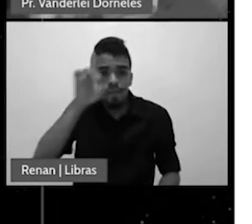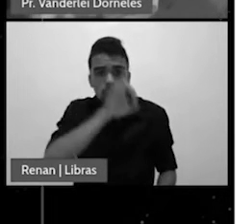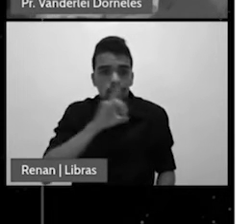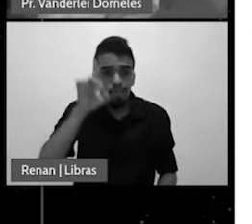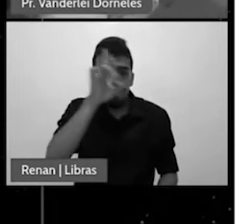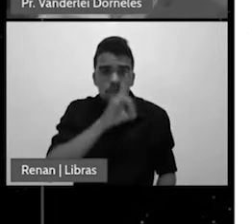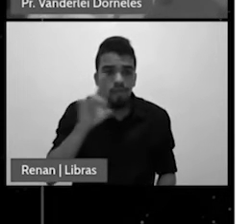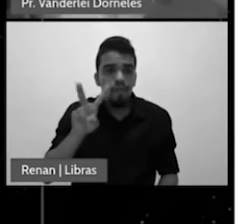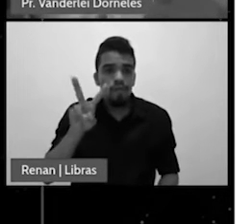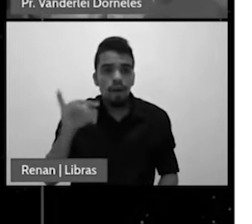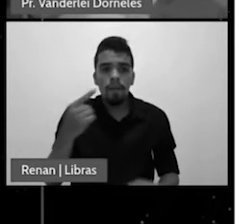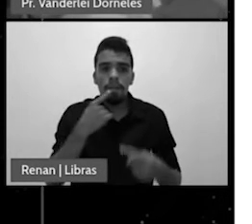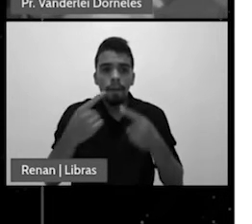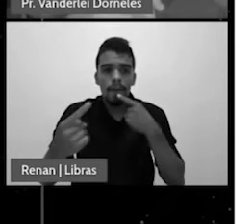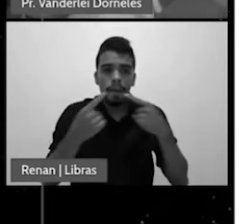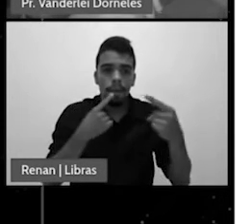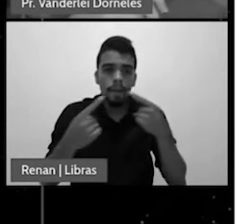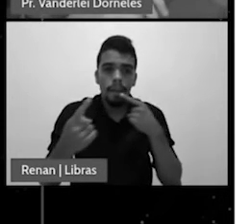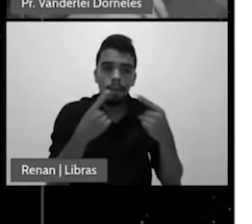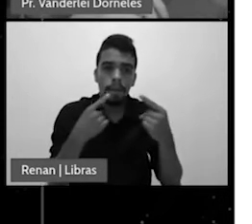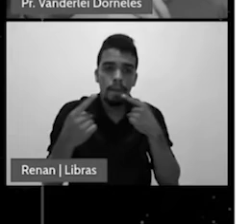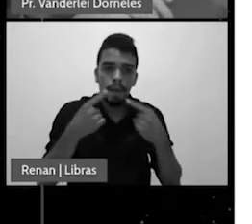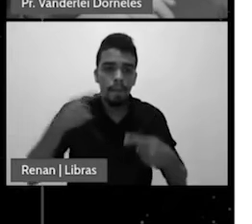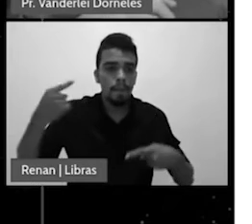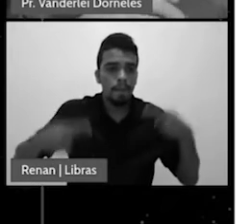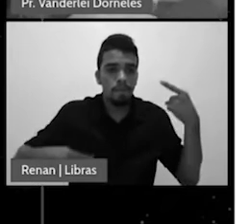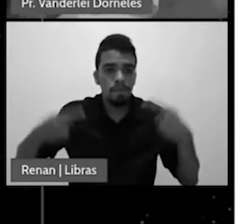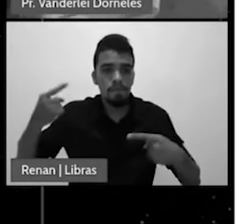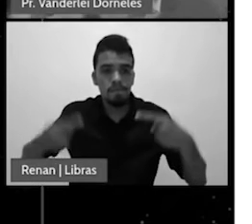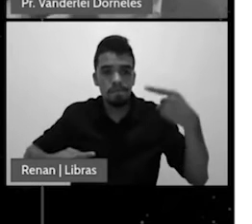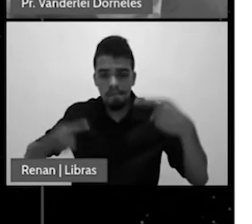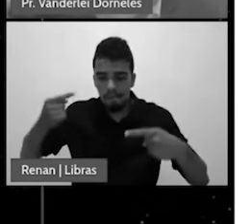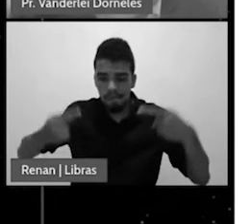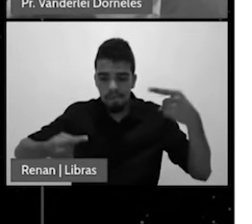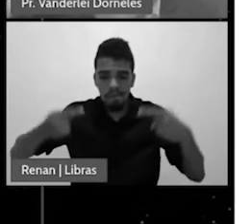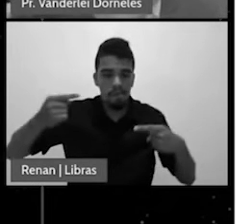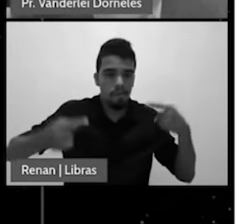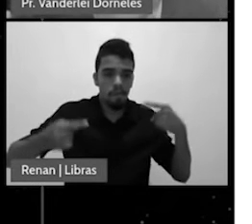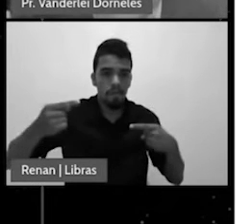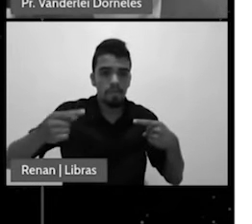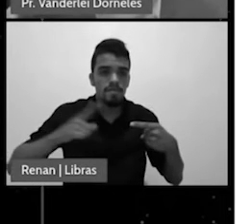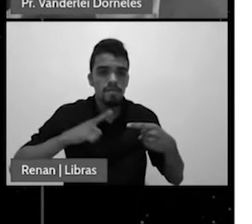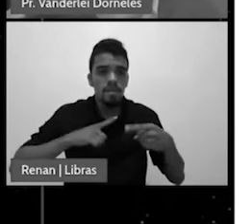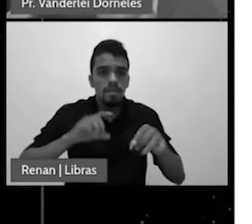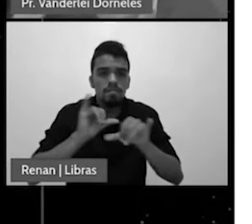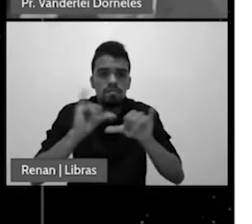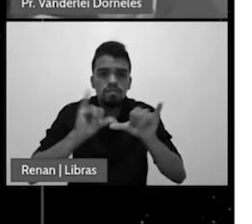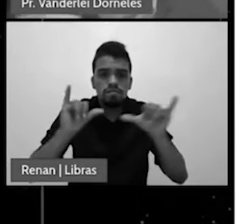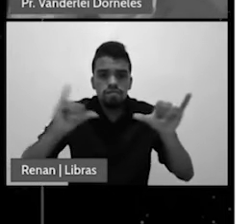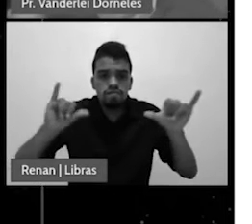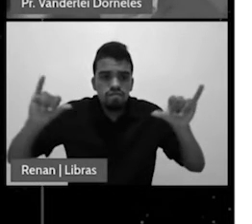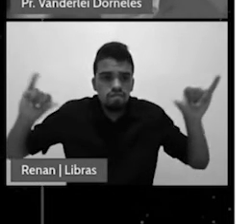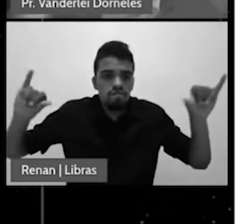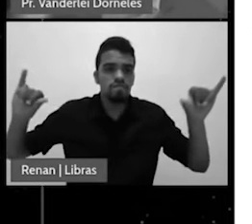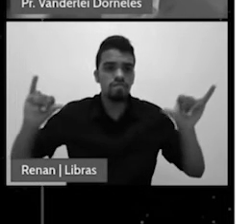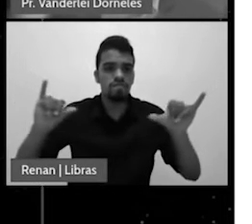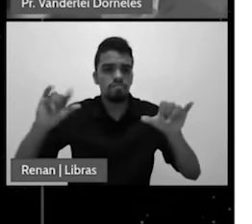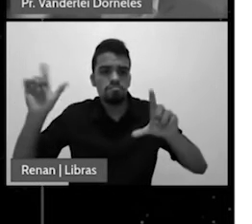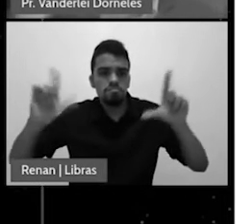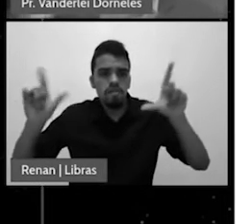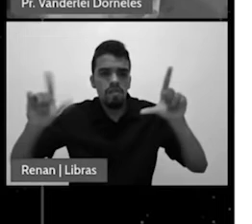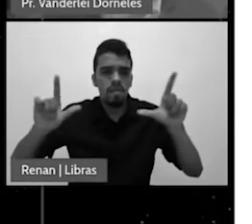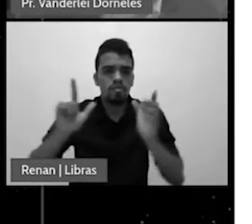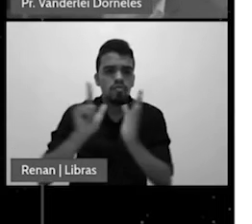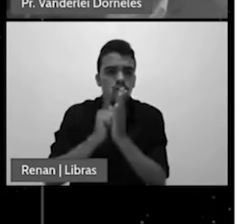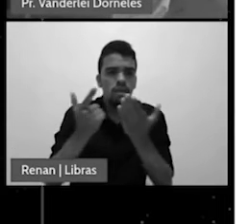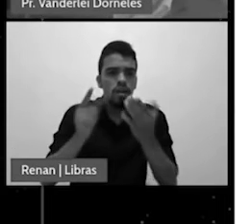debatida estará sendo noticiada nos meios de comunicação nós já temos visto